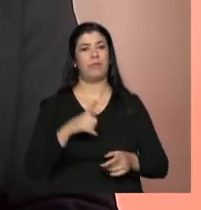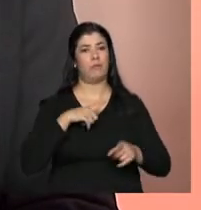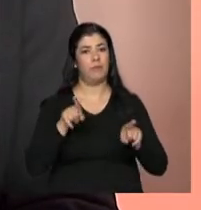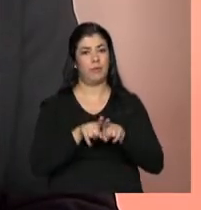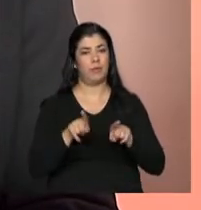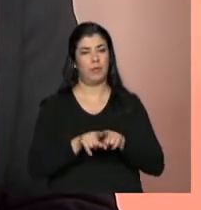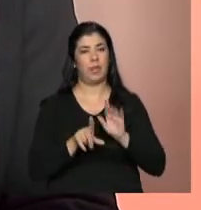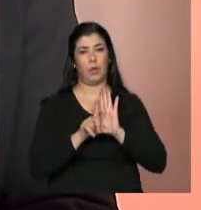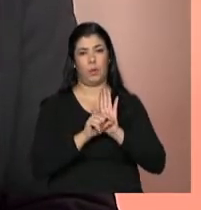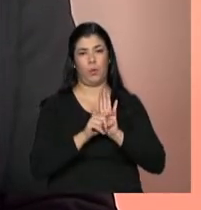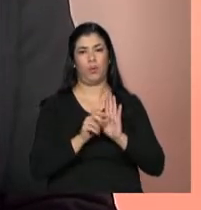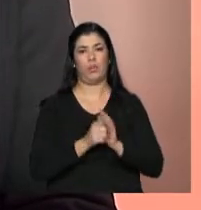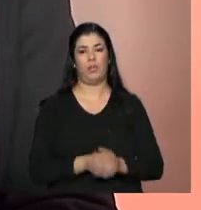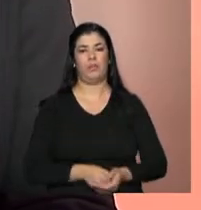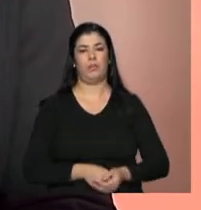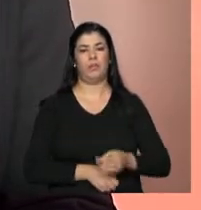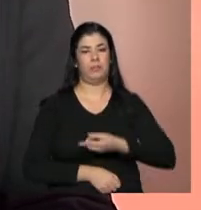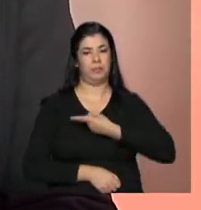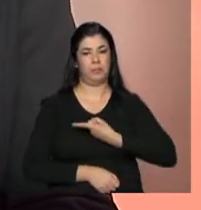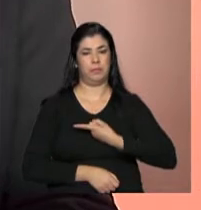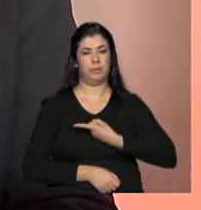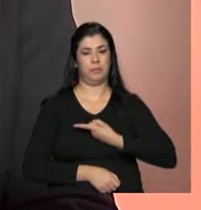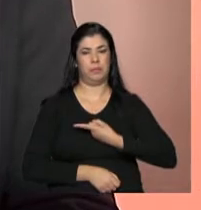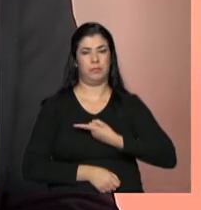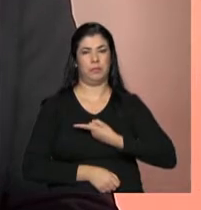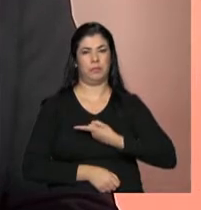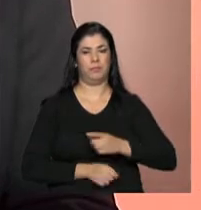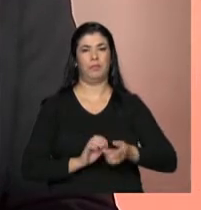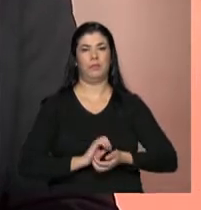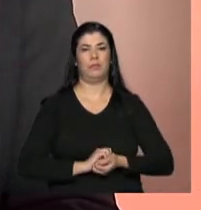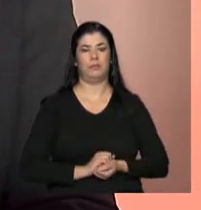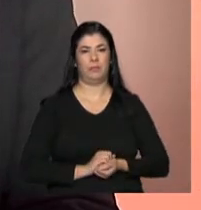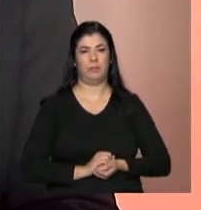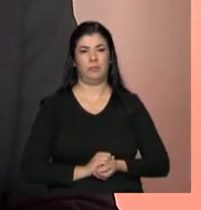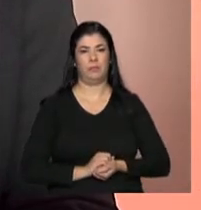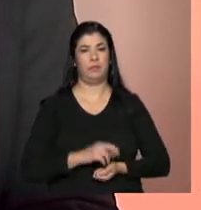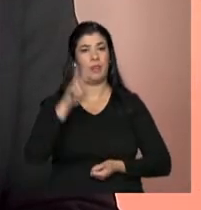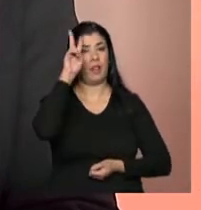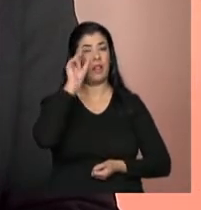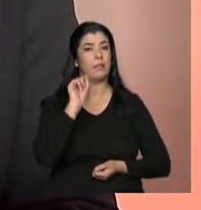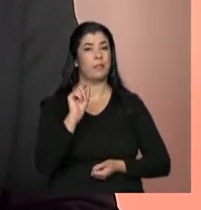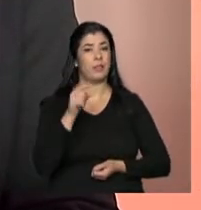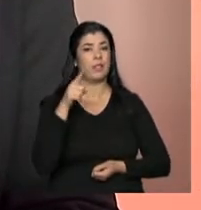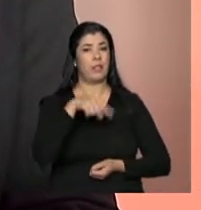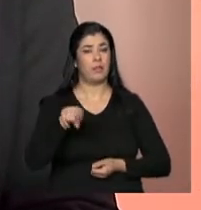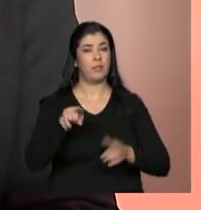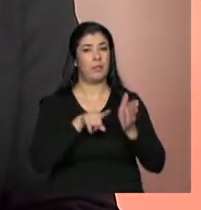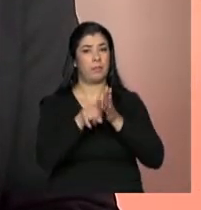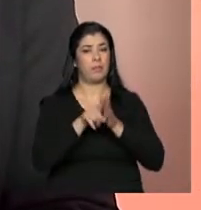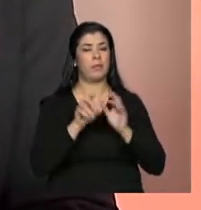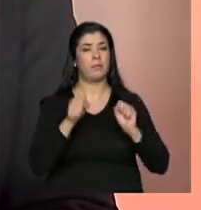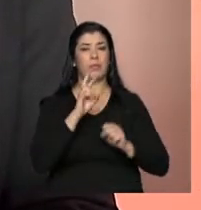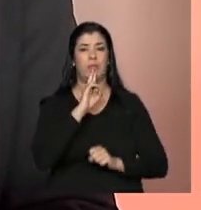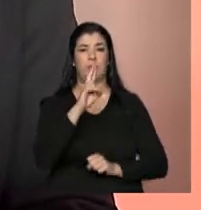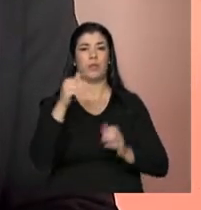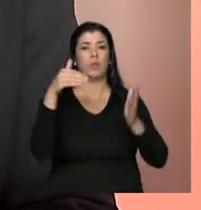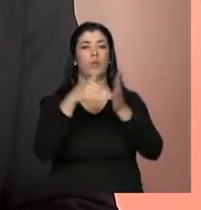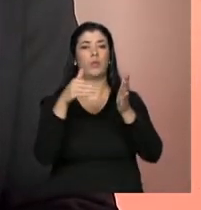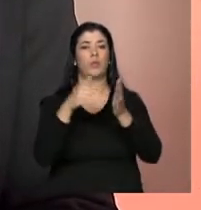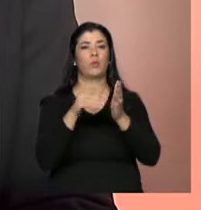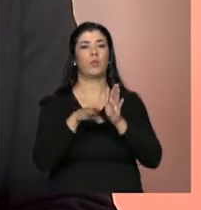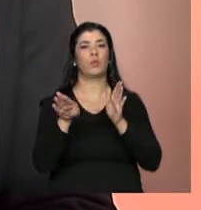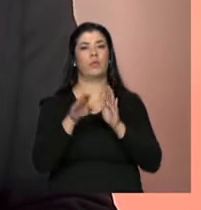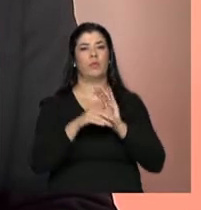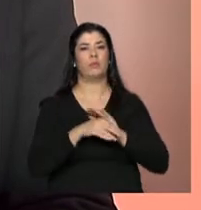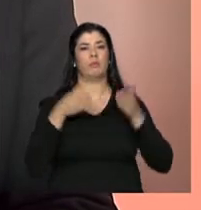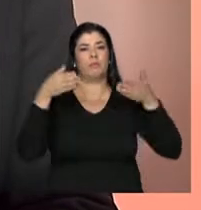o Twitter, arroba mds comunicação sem cedilha e sem tio. Lembrando que essas perguntas vão ser respondidas no último bloco.